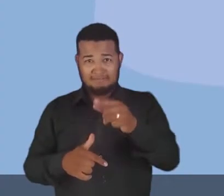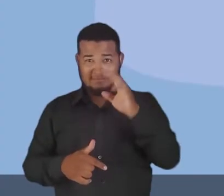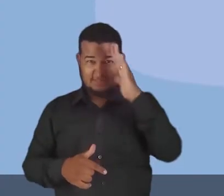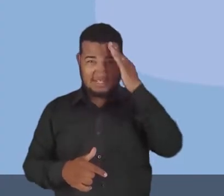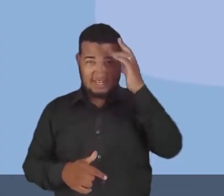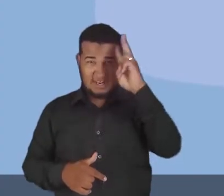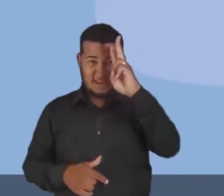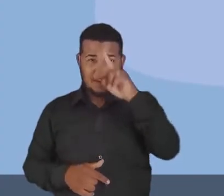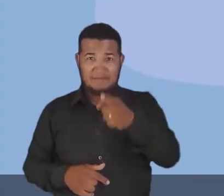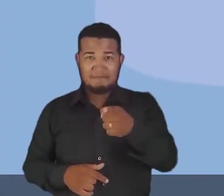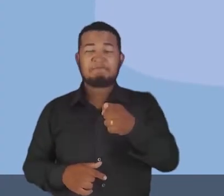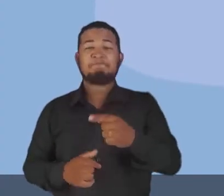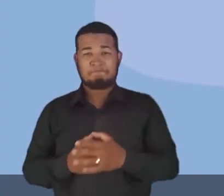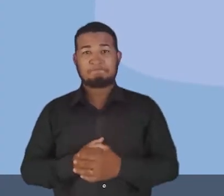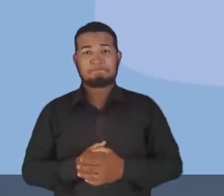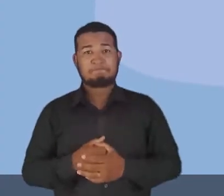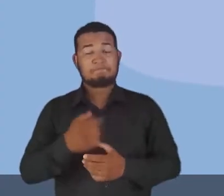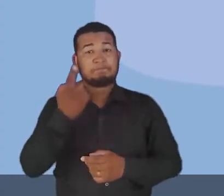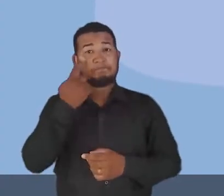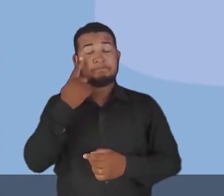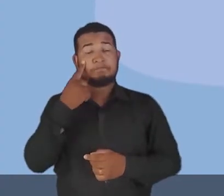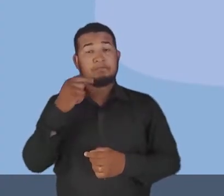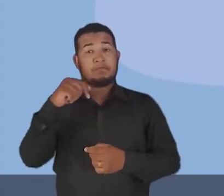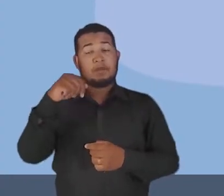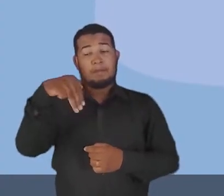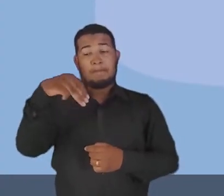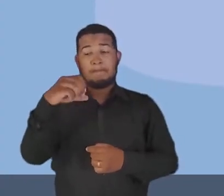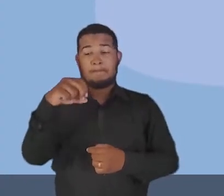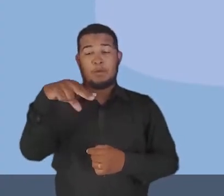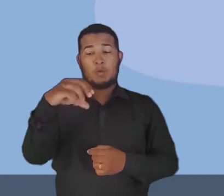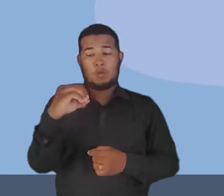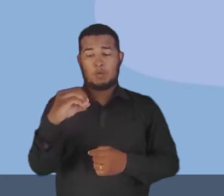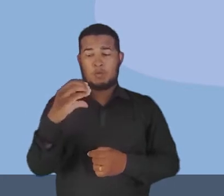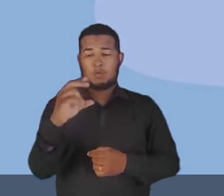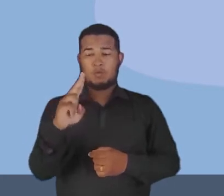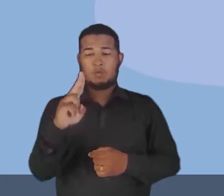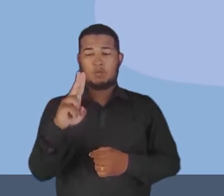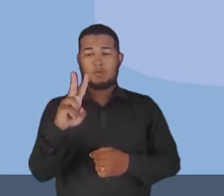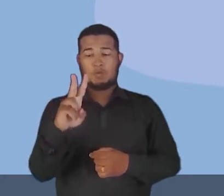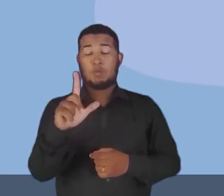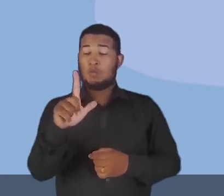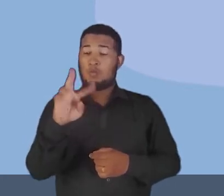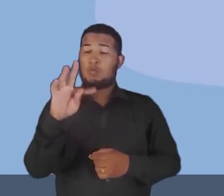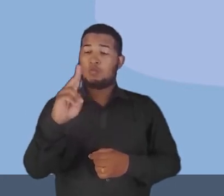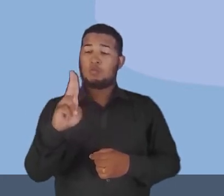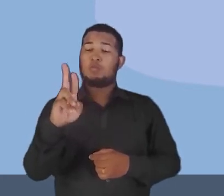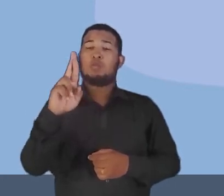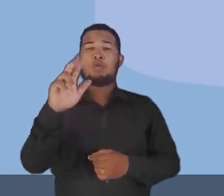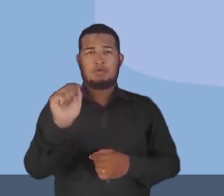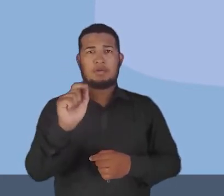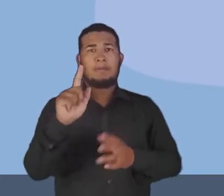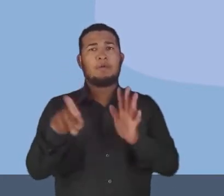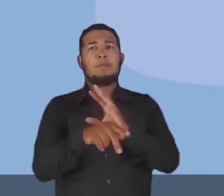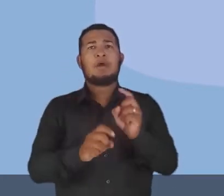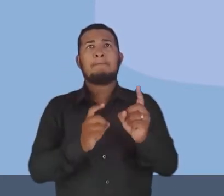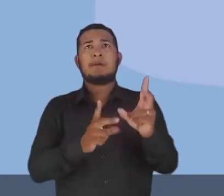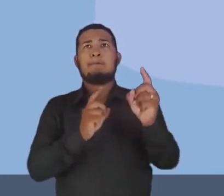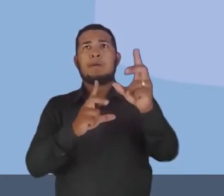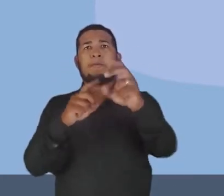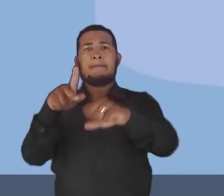slide. Então, uma monocultura de exportação. A produção brasileira era